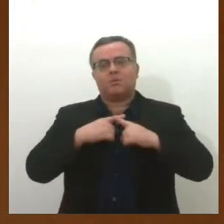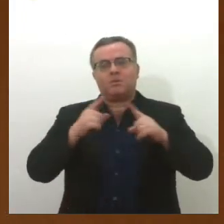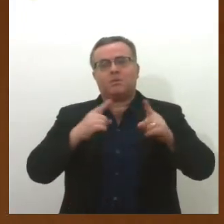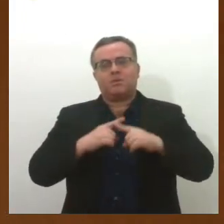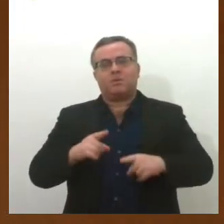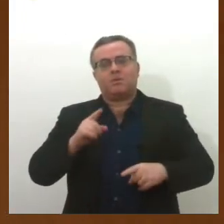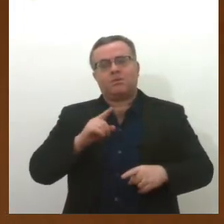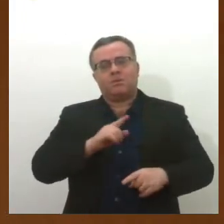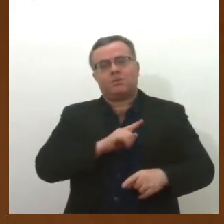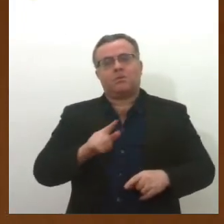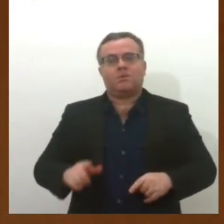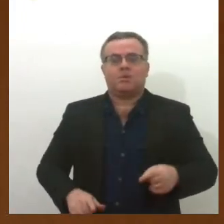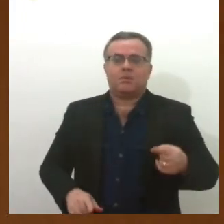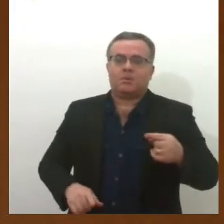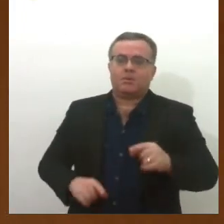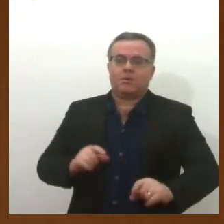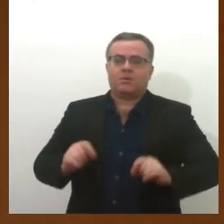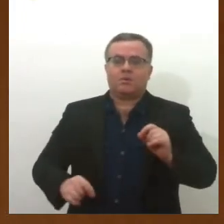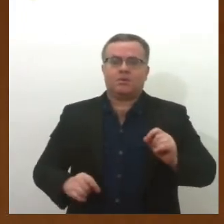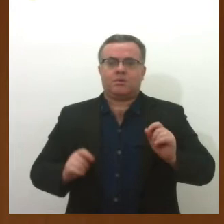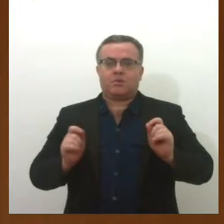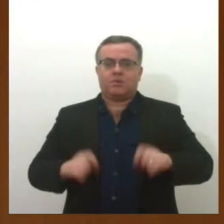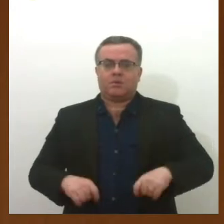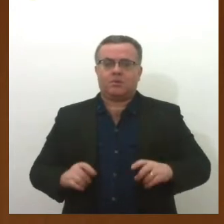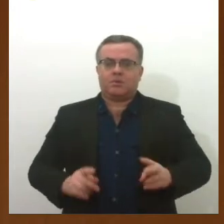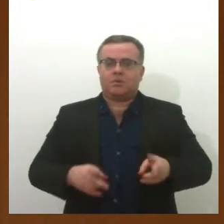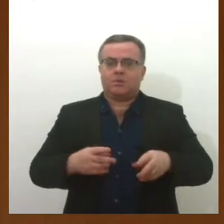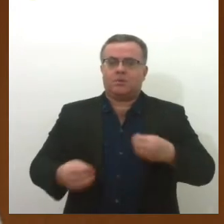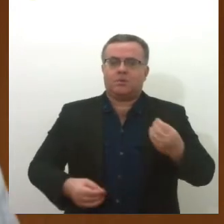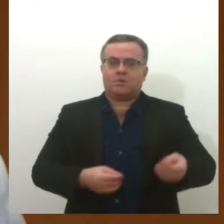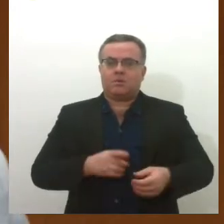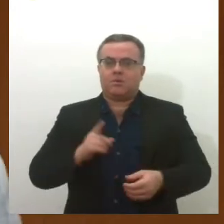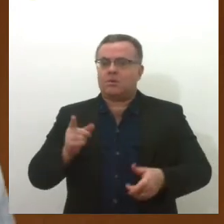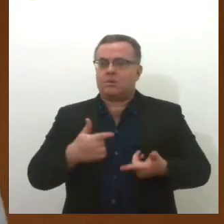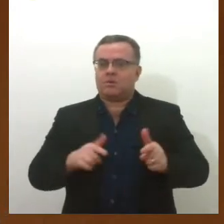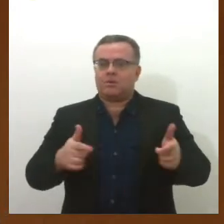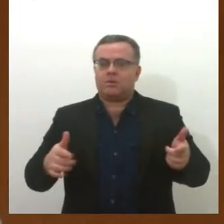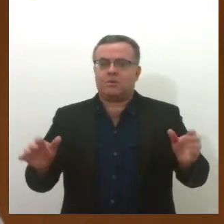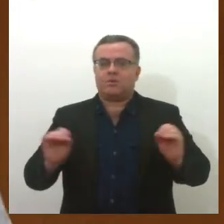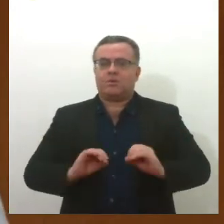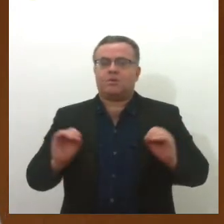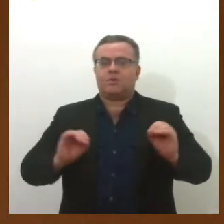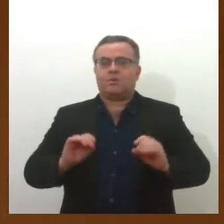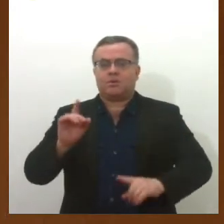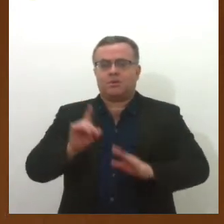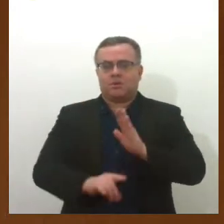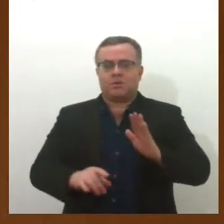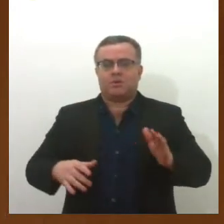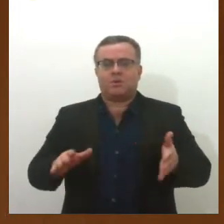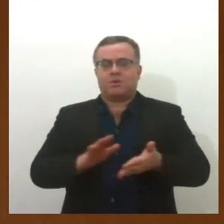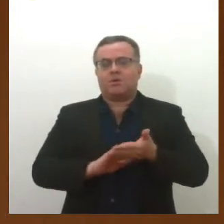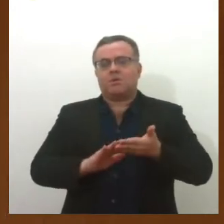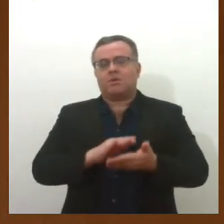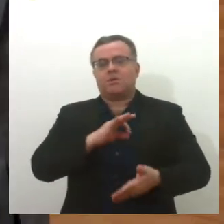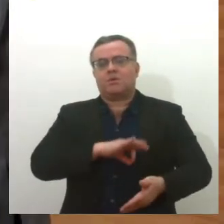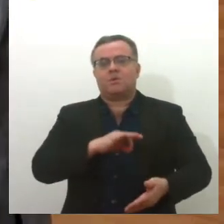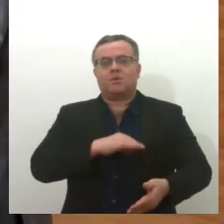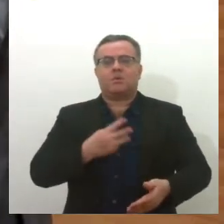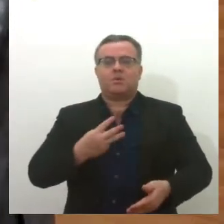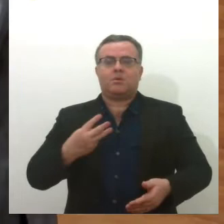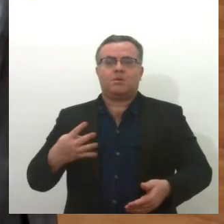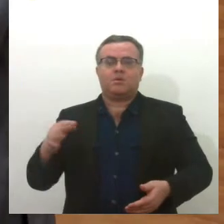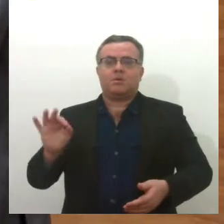governo para os servidores efetivos do DETRAN. Eles não tiveram direito ao reajuste salarial de 34%,